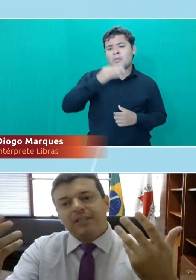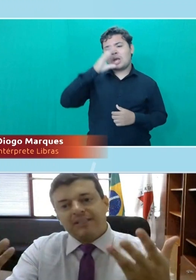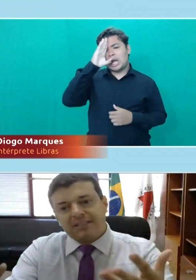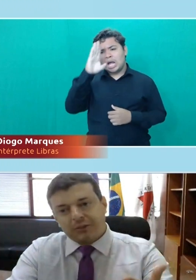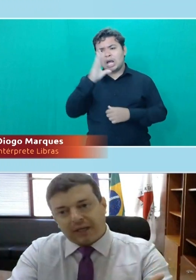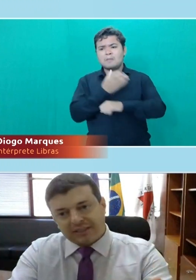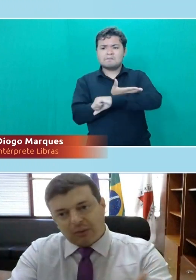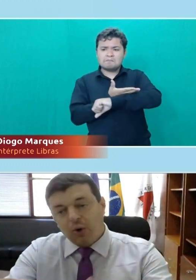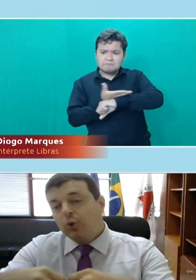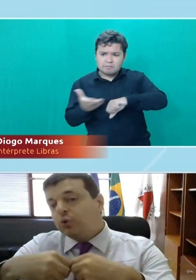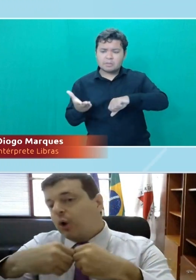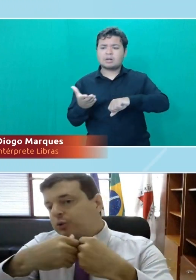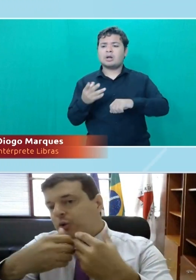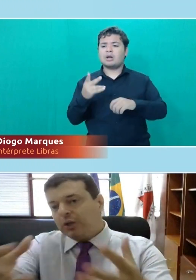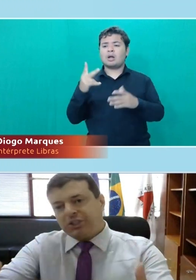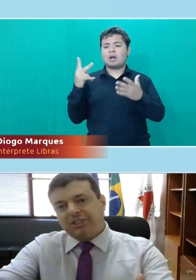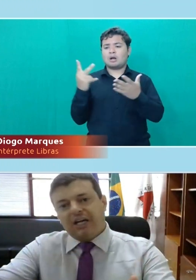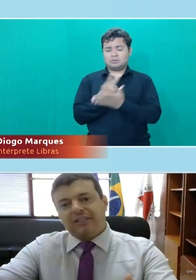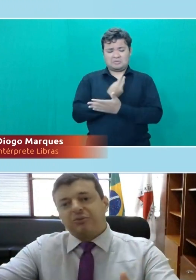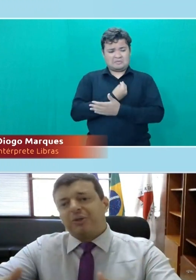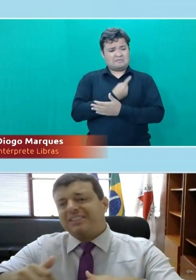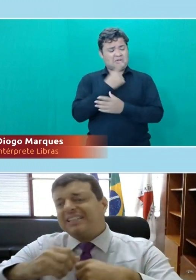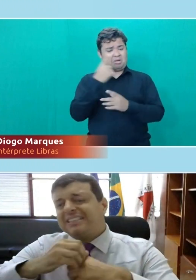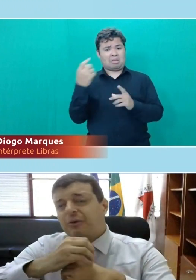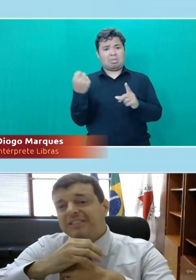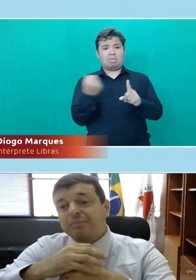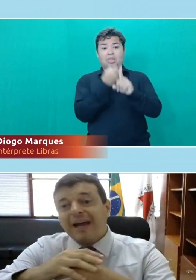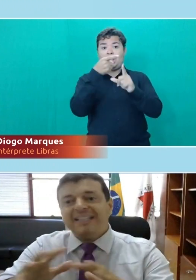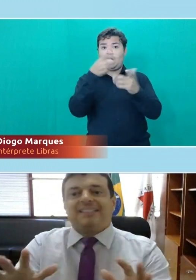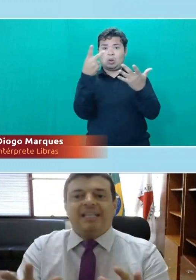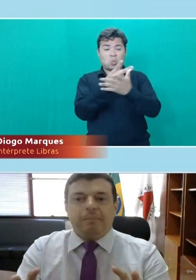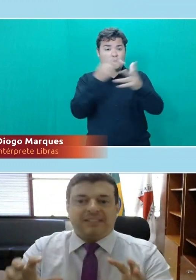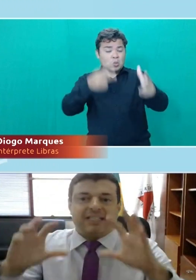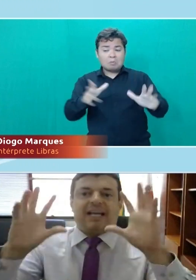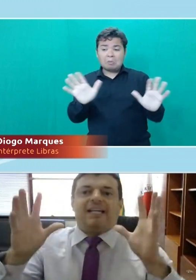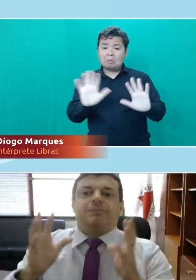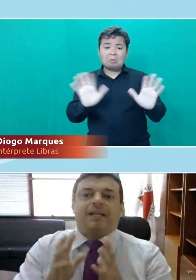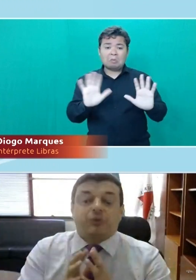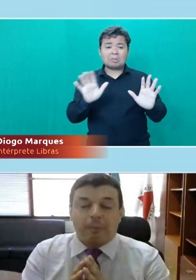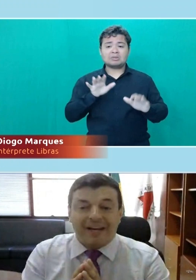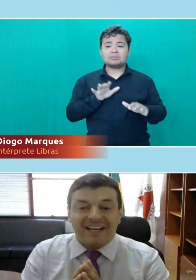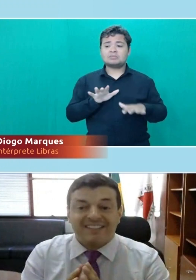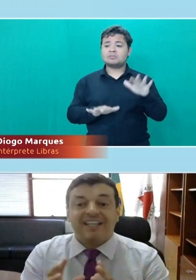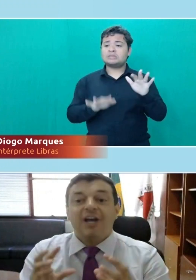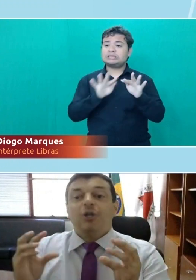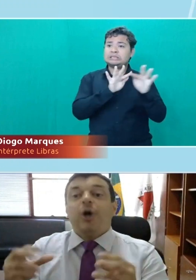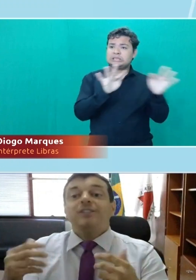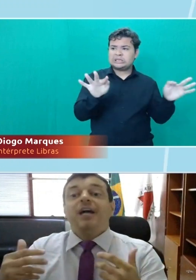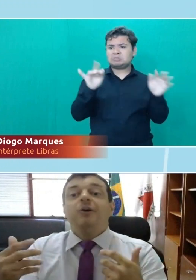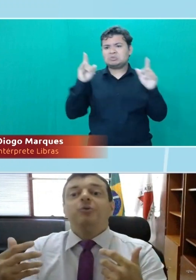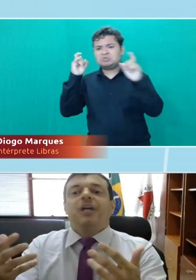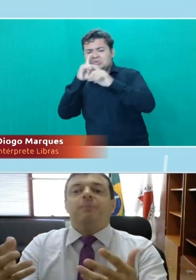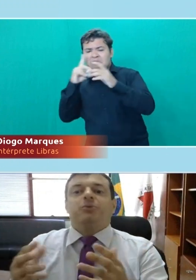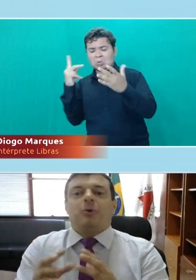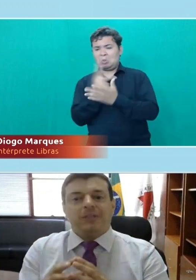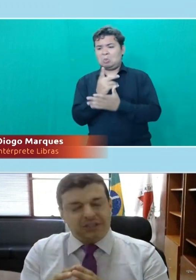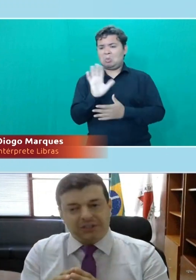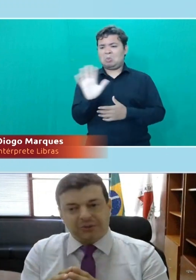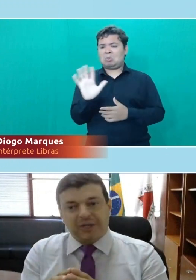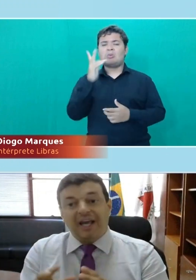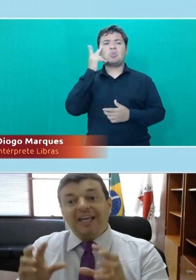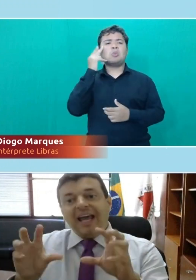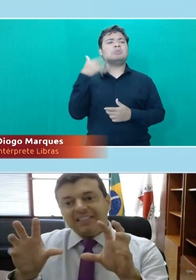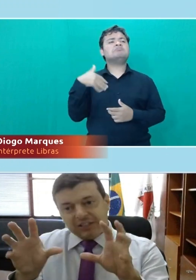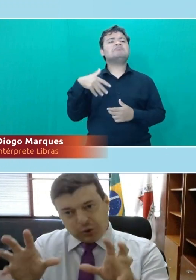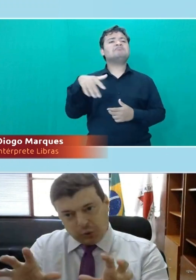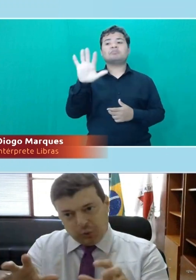sofremos essa situação no nosso cotidiano, coisas mais simples, até aquelas mais complexas, nós não nos damos conta